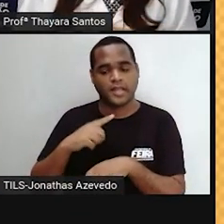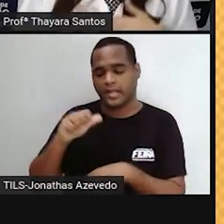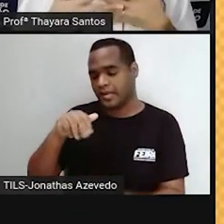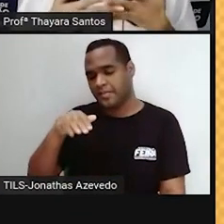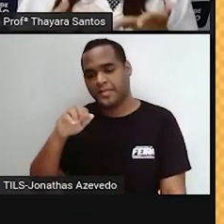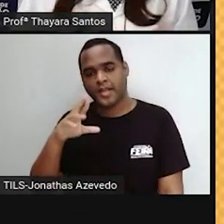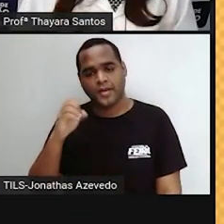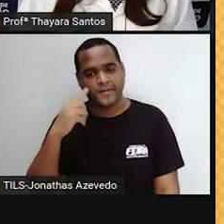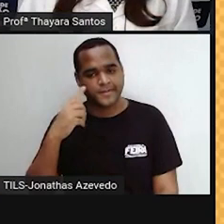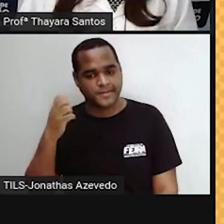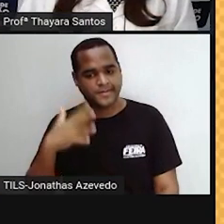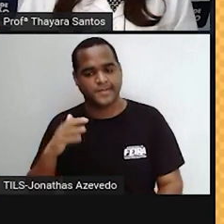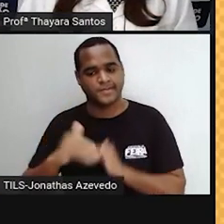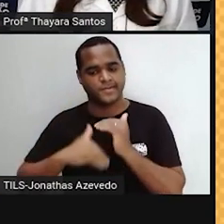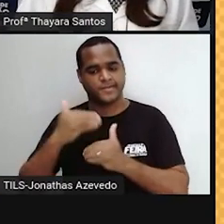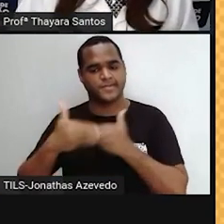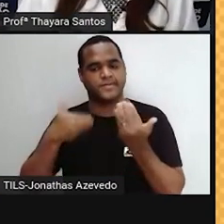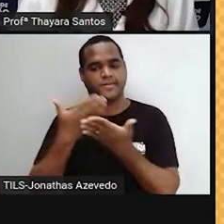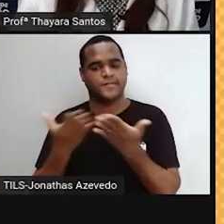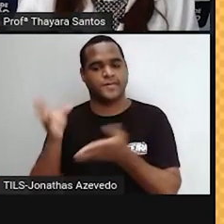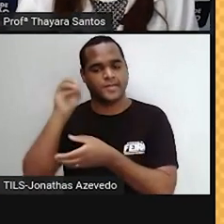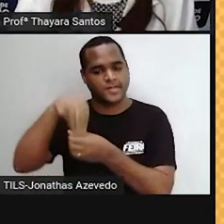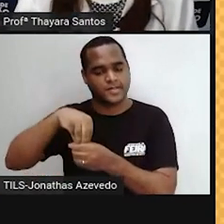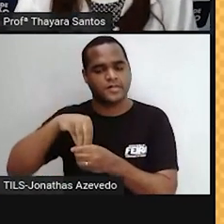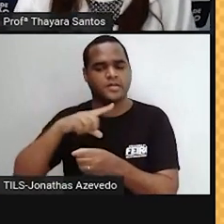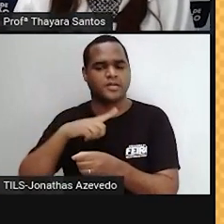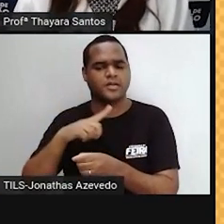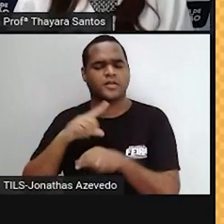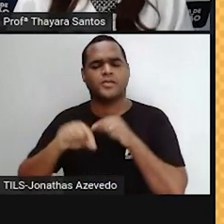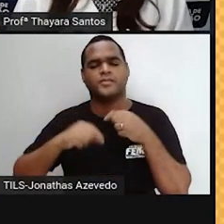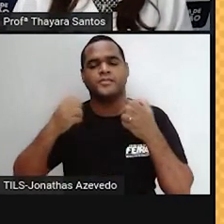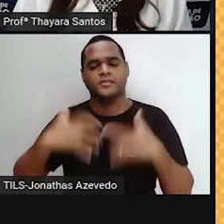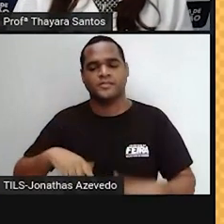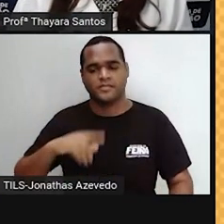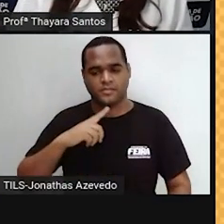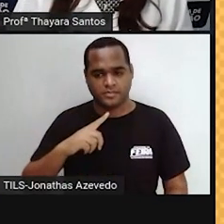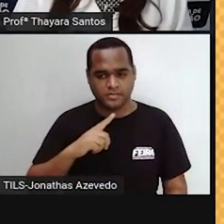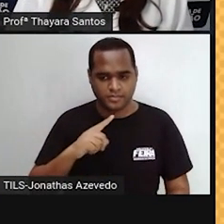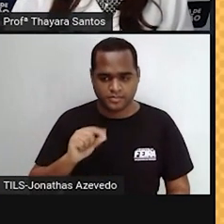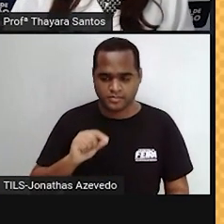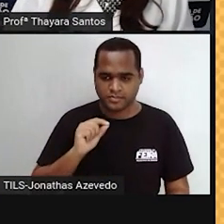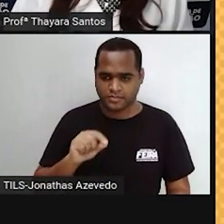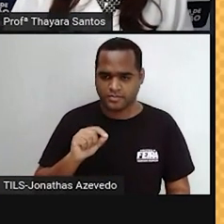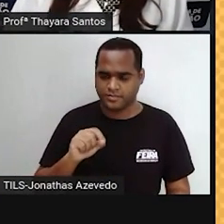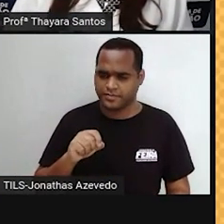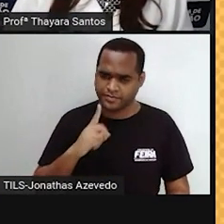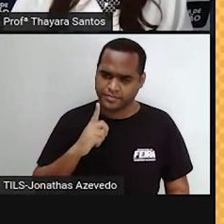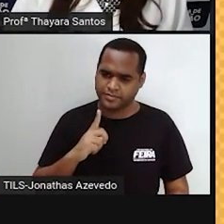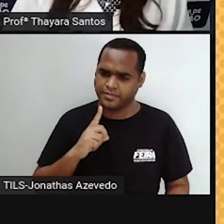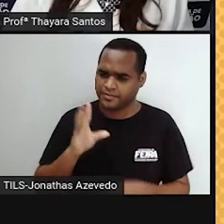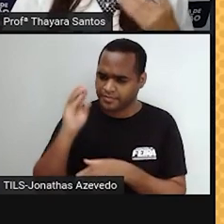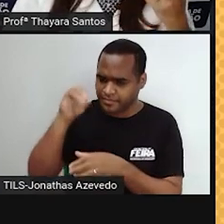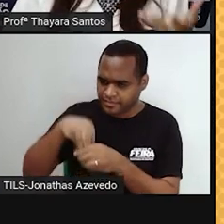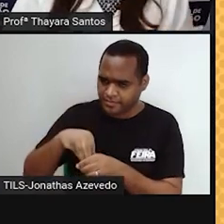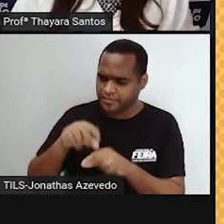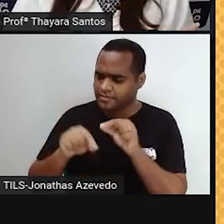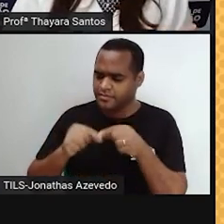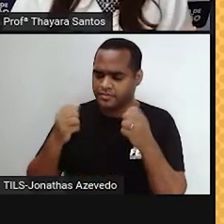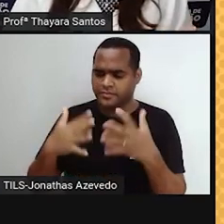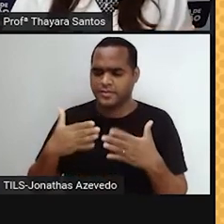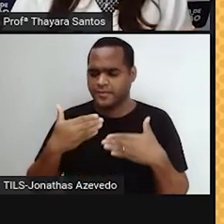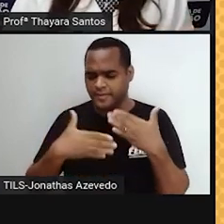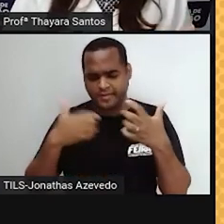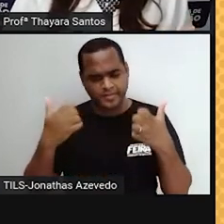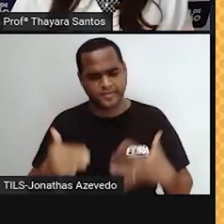Então, embrião vai se desenvolver ali dentro. Então, a fecundação vai ocorrer aqui nas trompas. Depois que se formou o